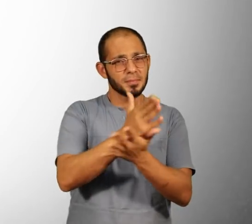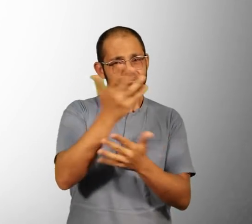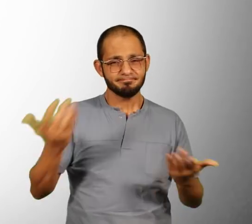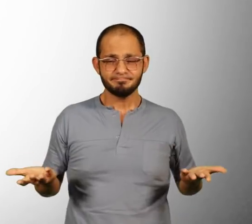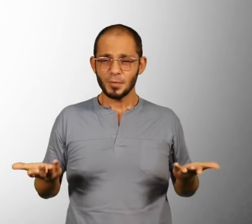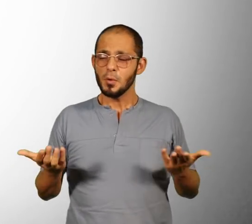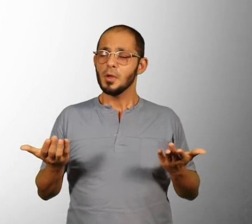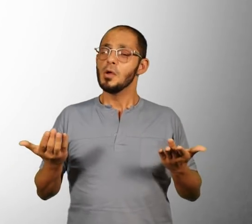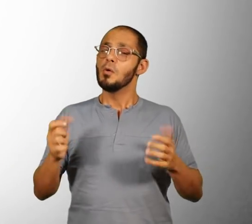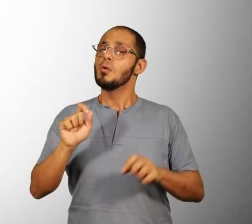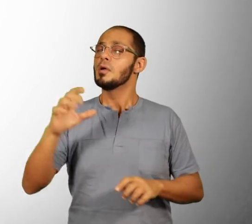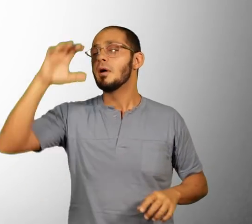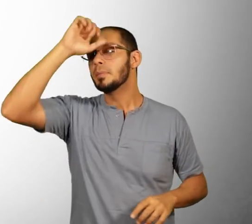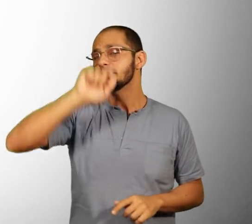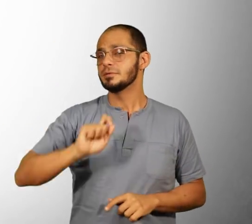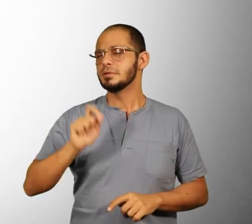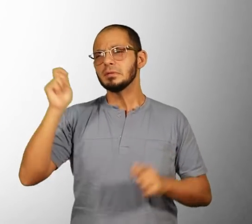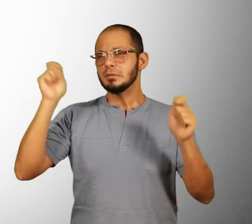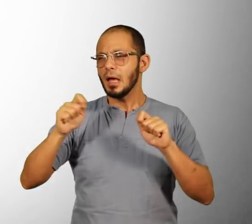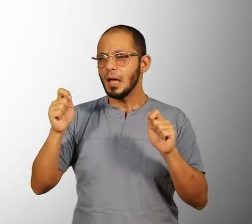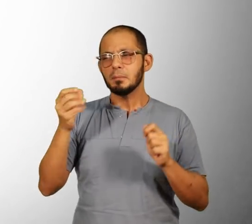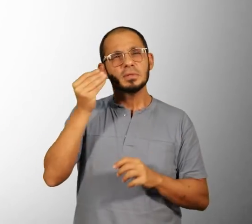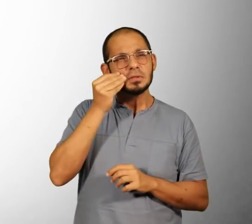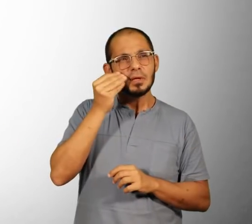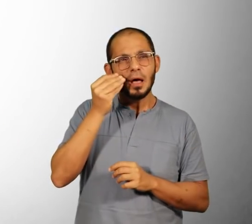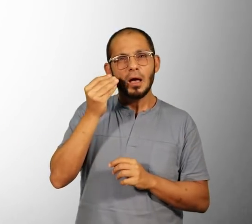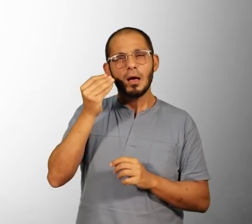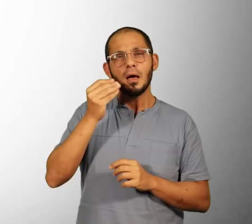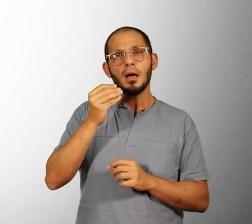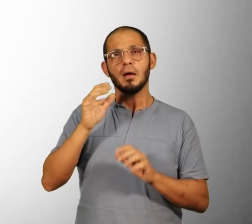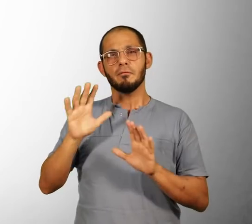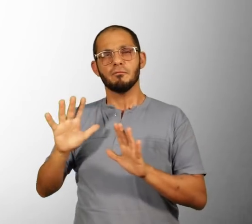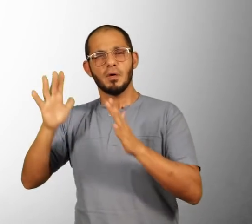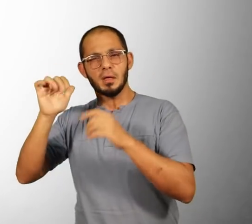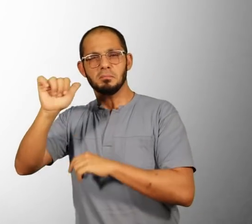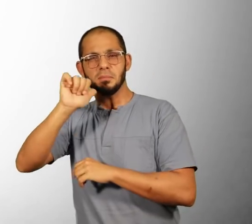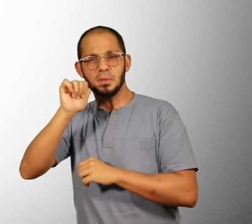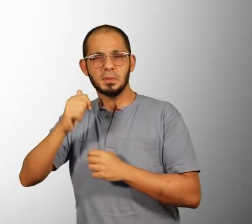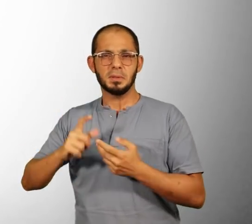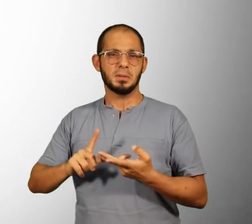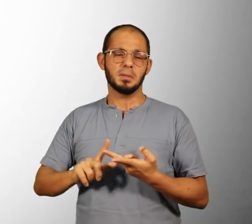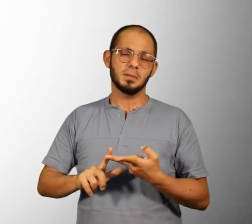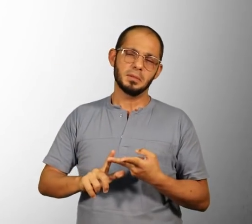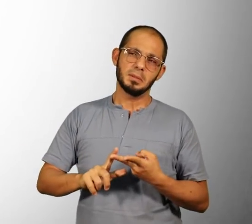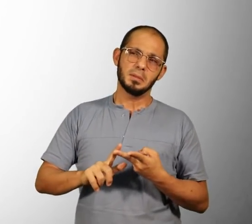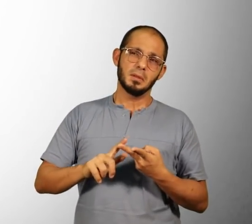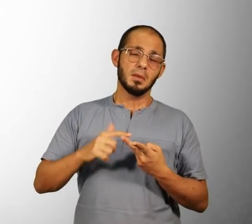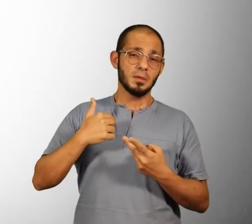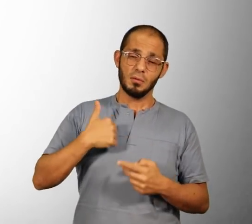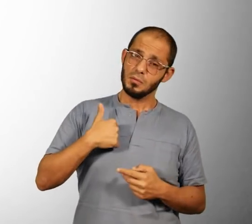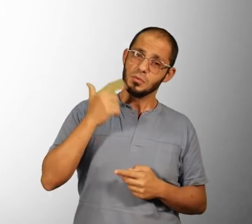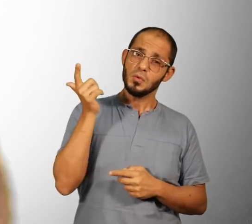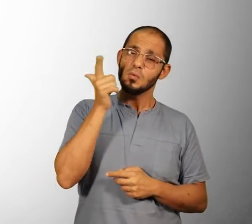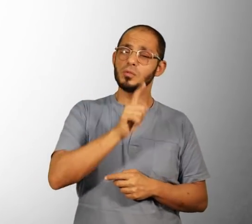Eu aprendi que você pode conciliar tudo de um pouco diferente, sabe? Você pode ir na festa, pode tomar umas birita, mas